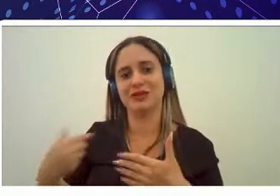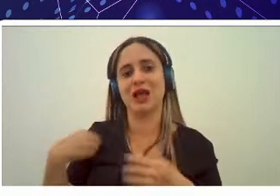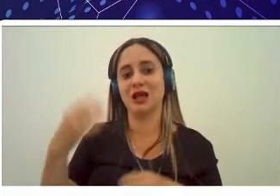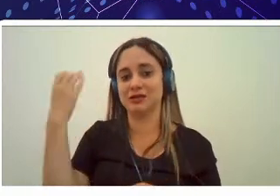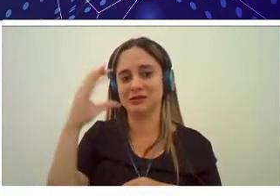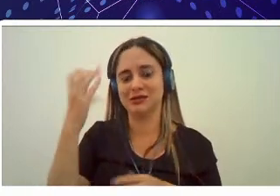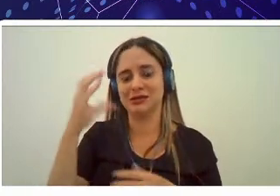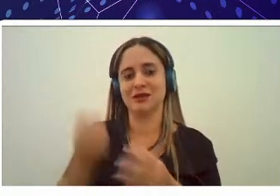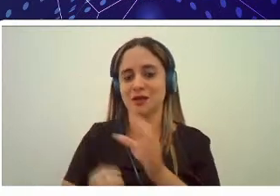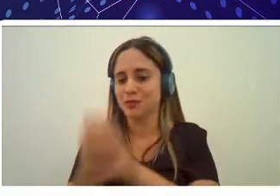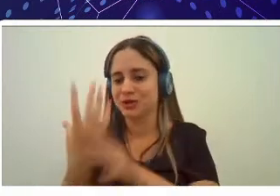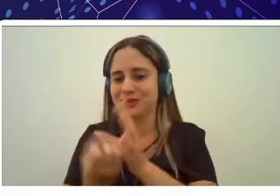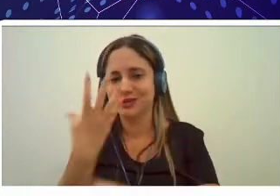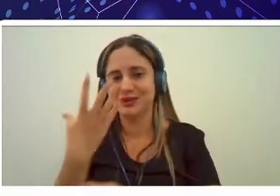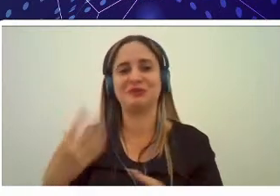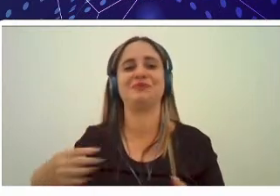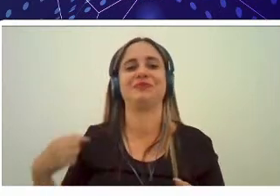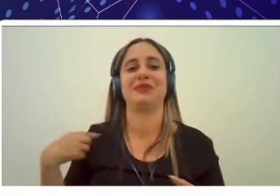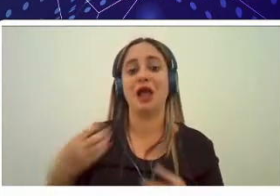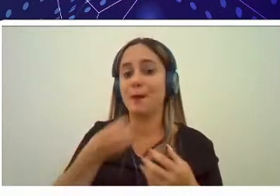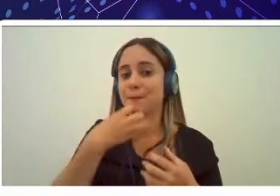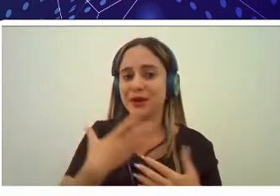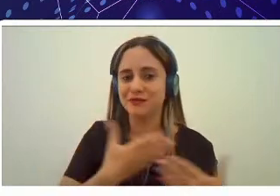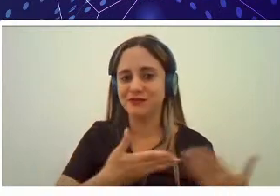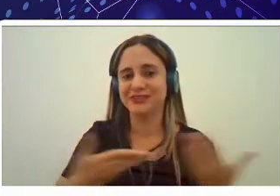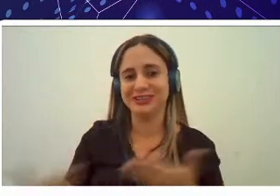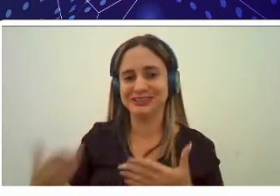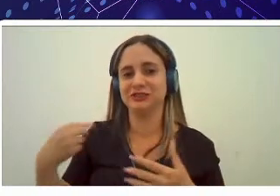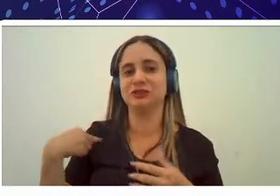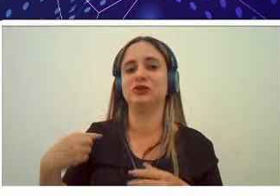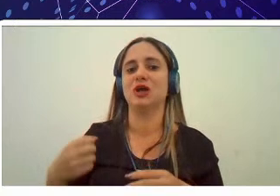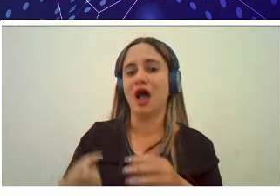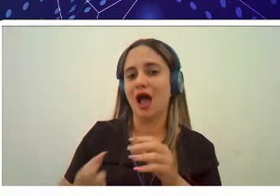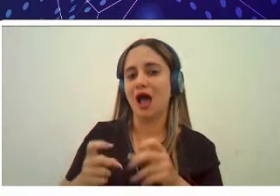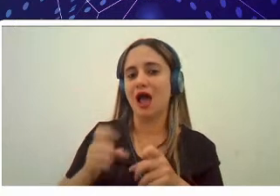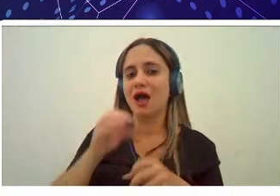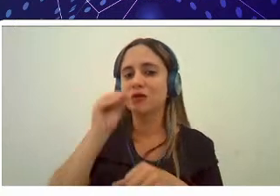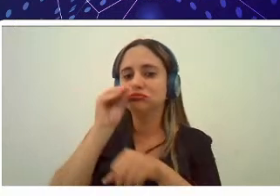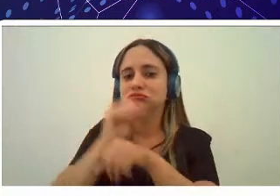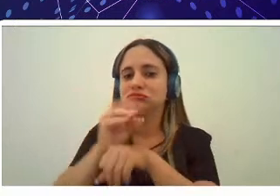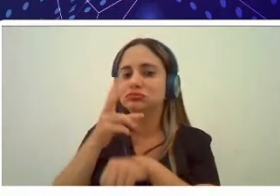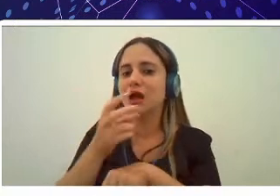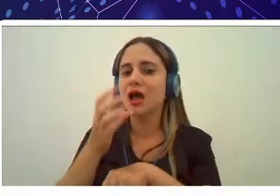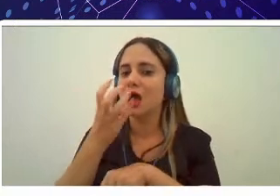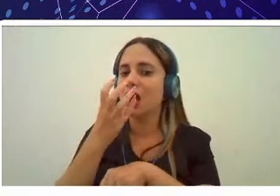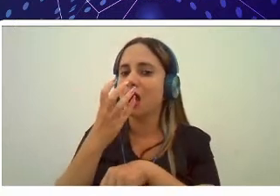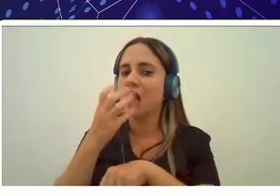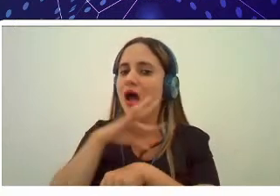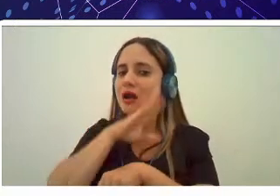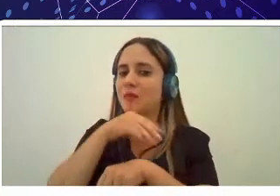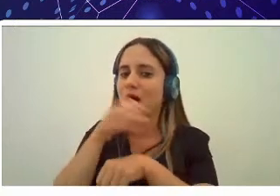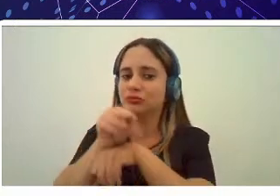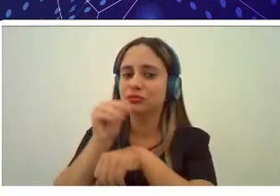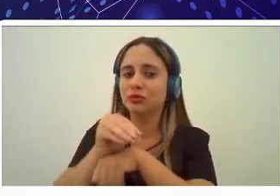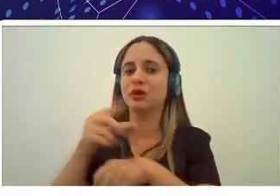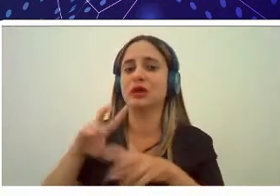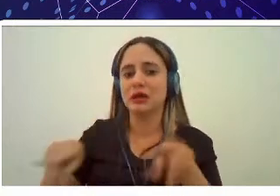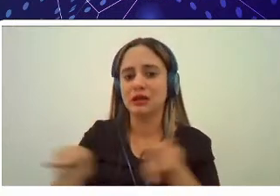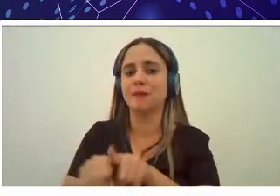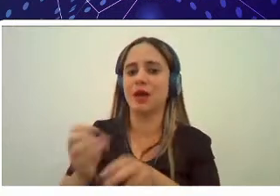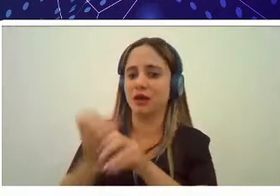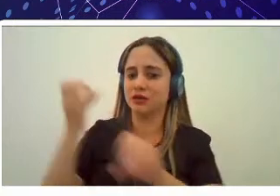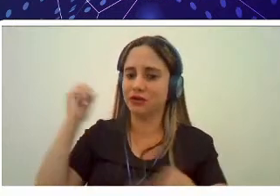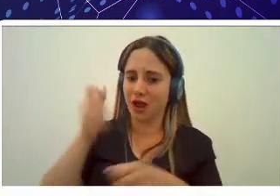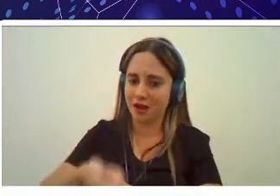sejam bem-vindos ao curso de zootecnia e ao curso de engenharia de pesca e a toda unir essa grande família que é a Universidade